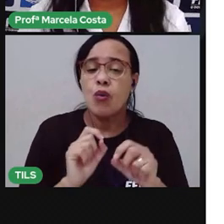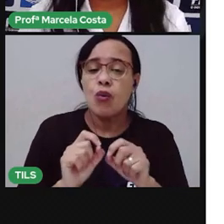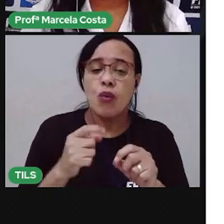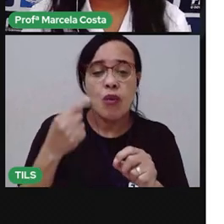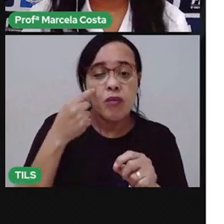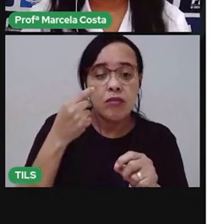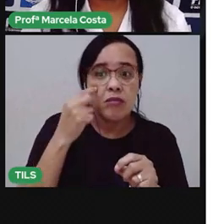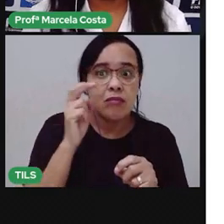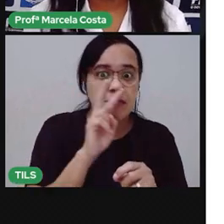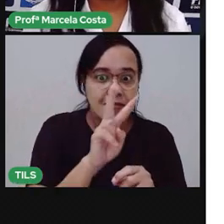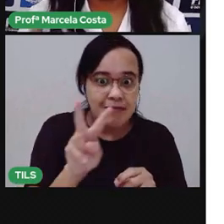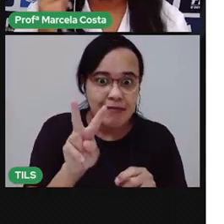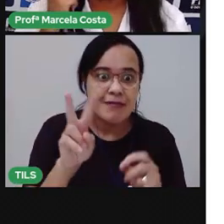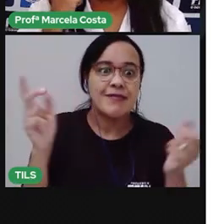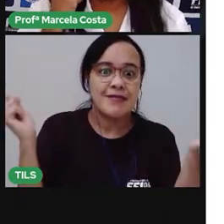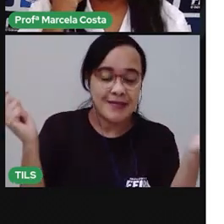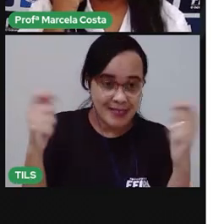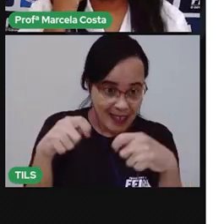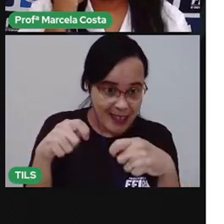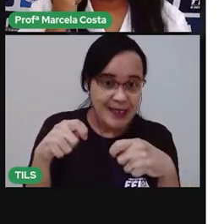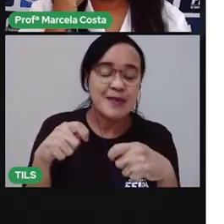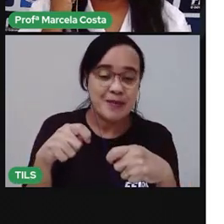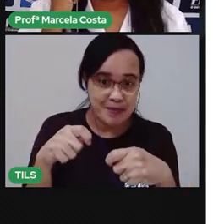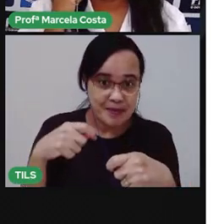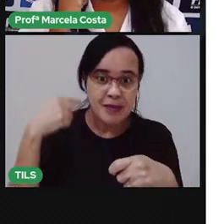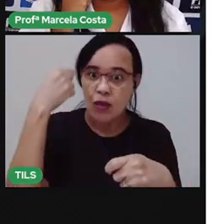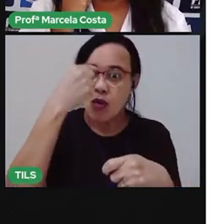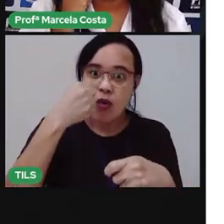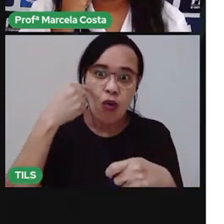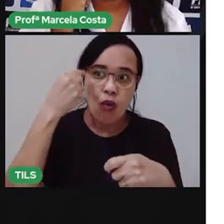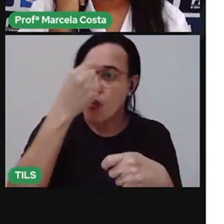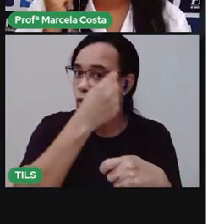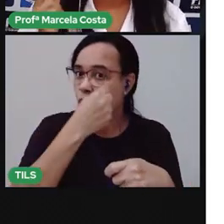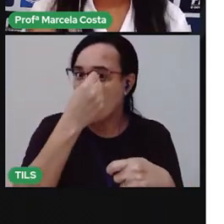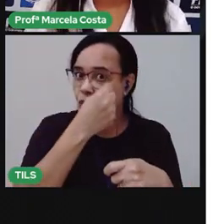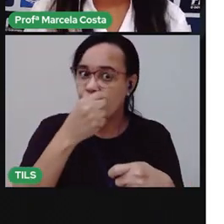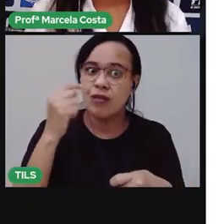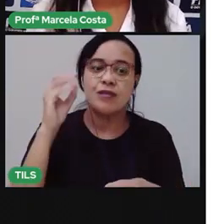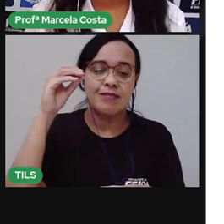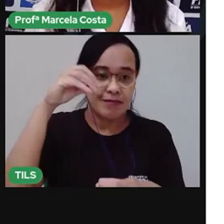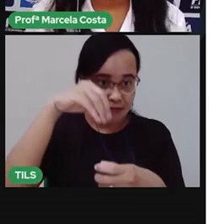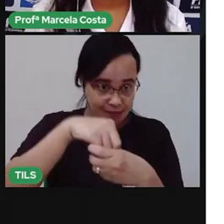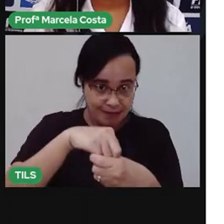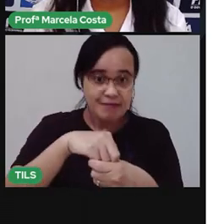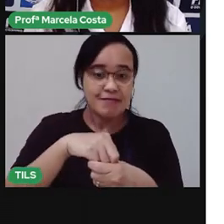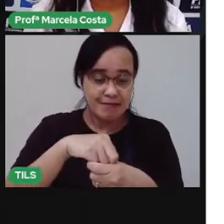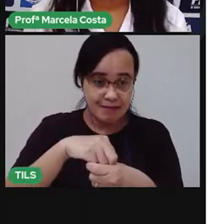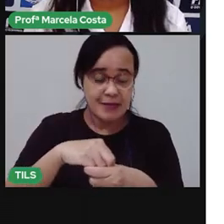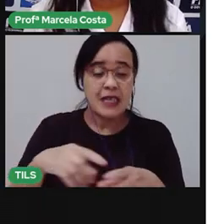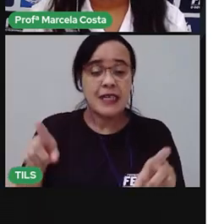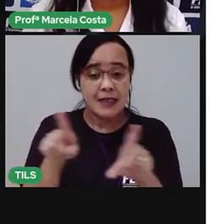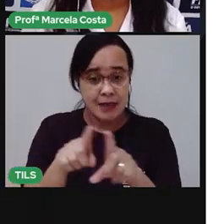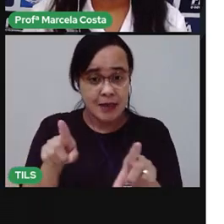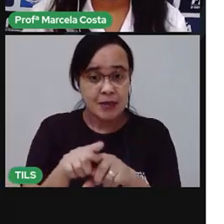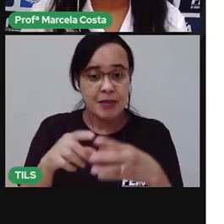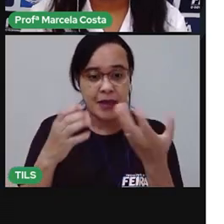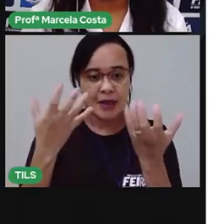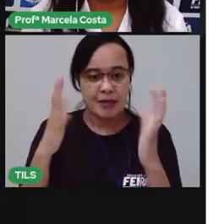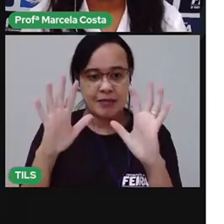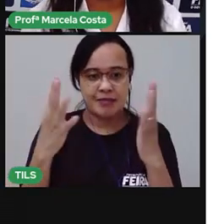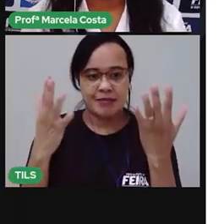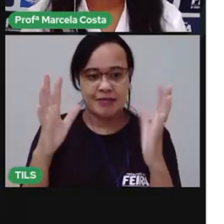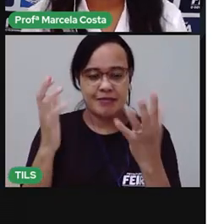E ela está ligada aos olhos, aos olhos dos olhos. Temos também o tato, que está